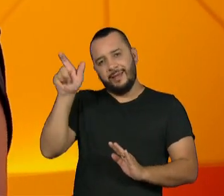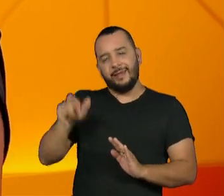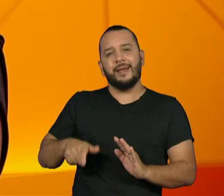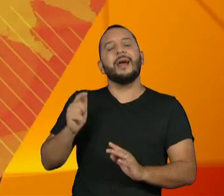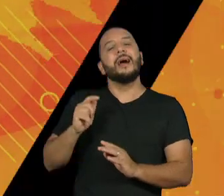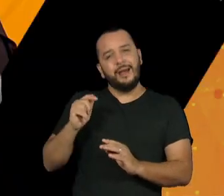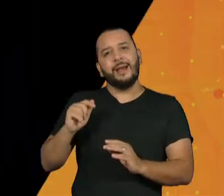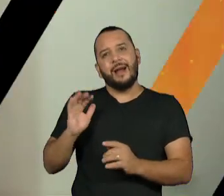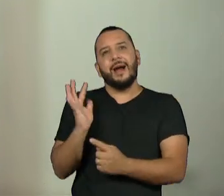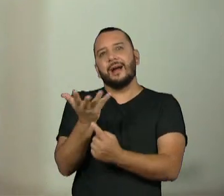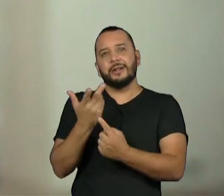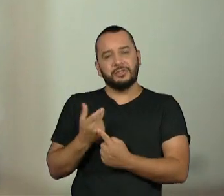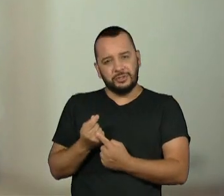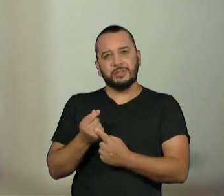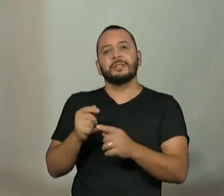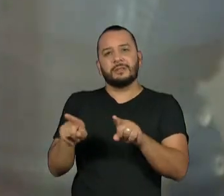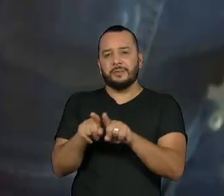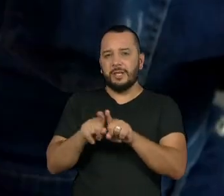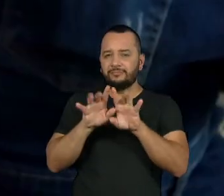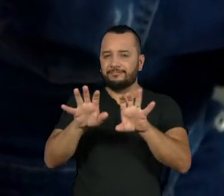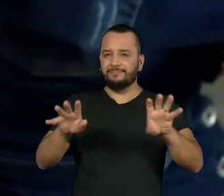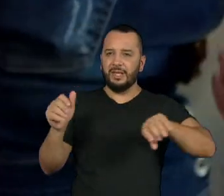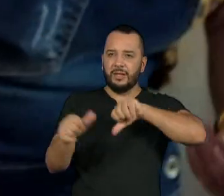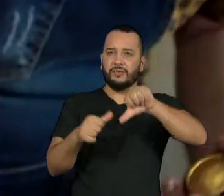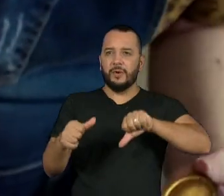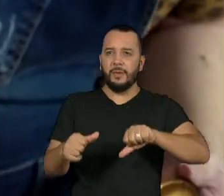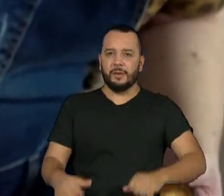Transformar. Pra você,